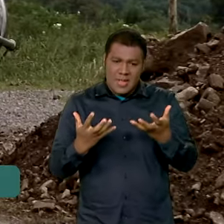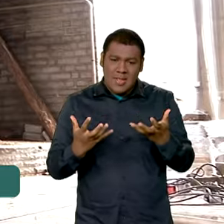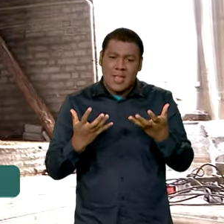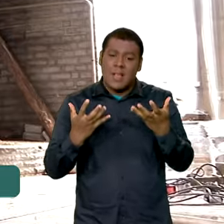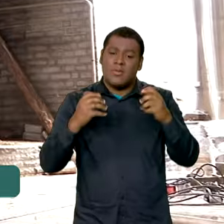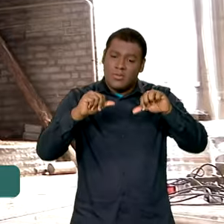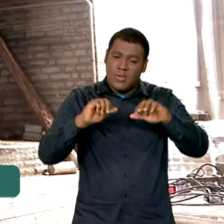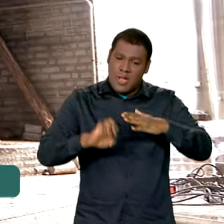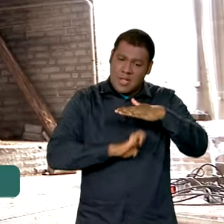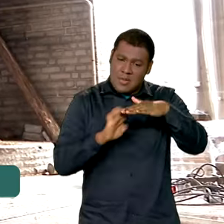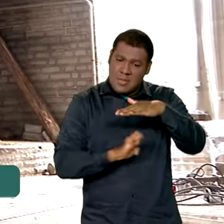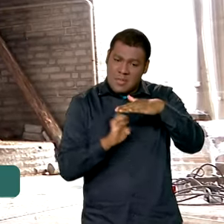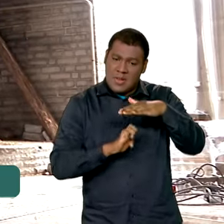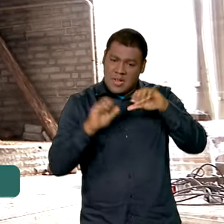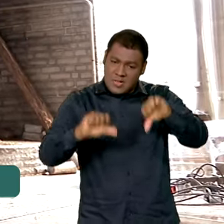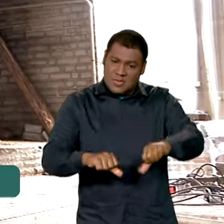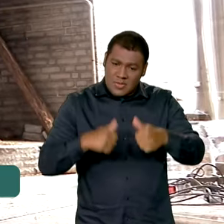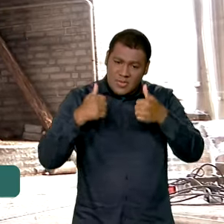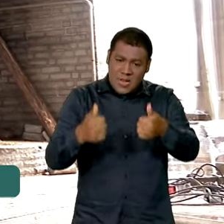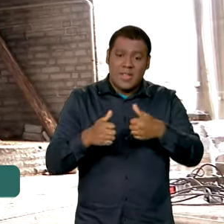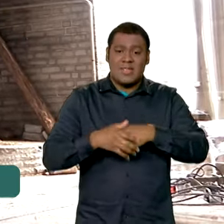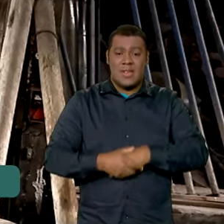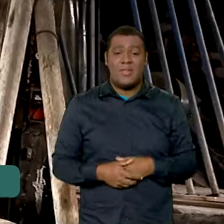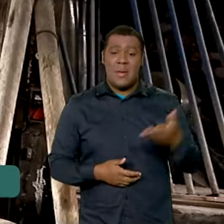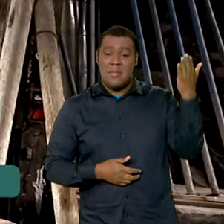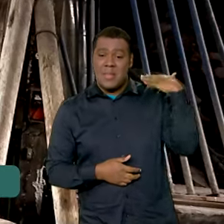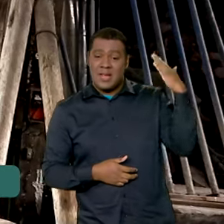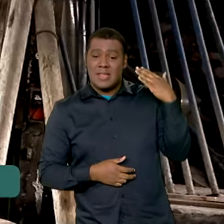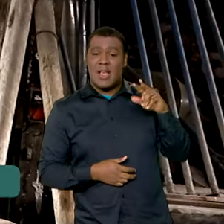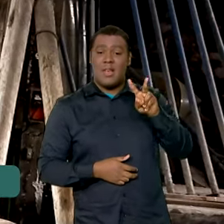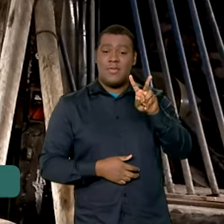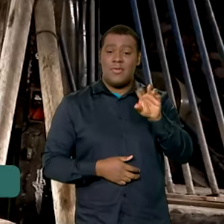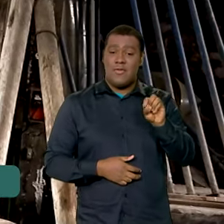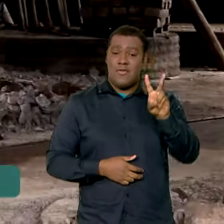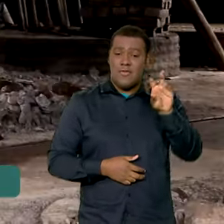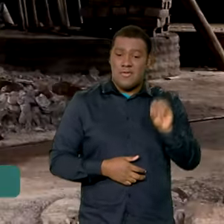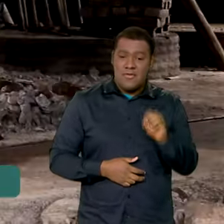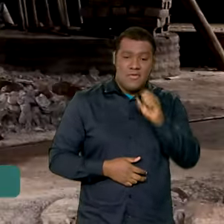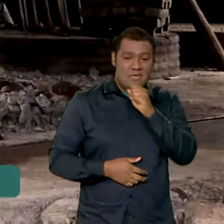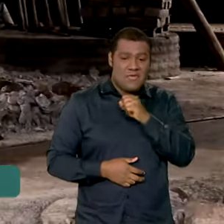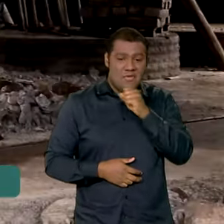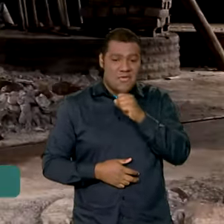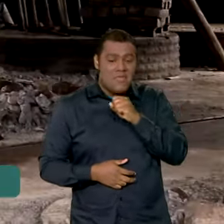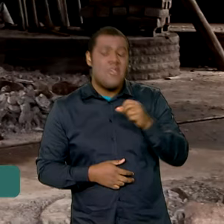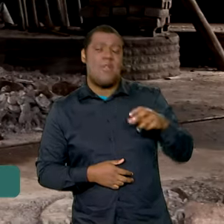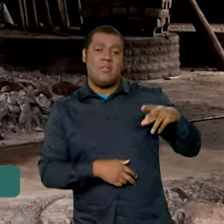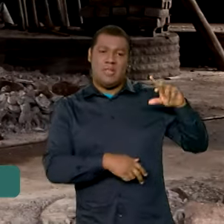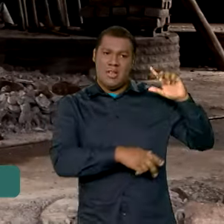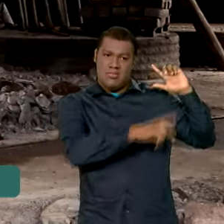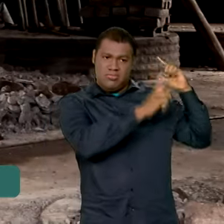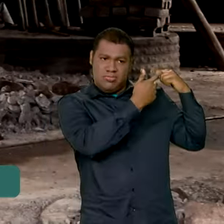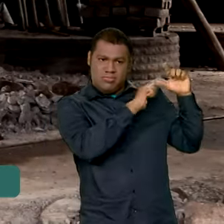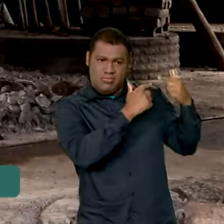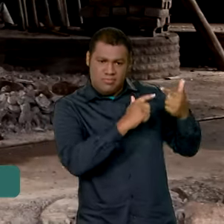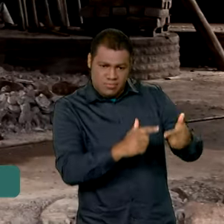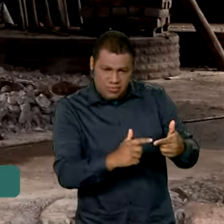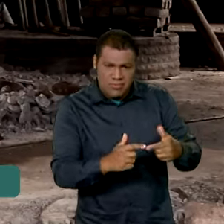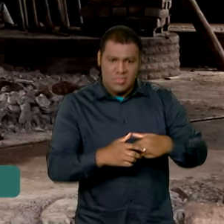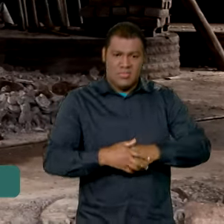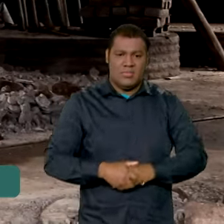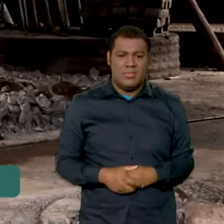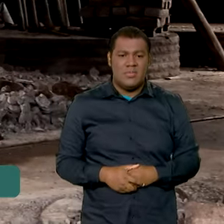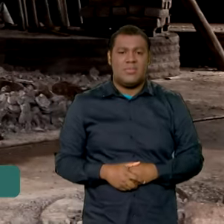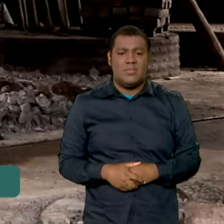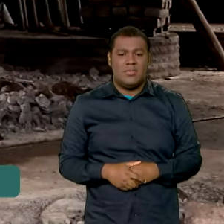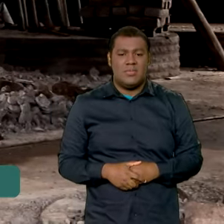40 e que faz parte da história da família há três gerações. Consumir os produtos do Sul já é